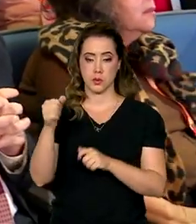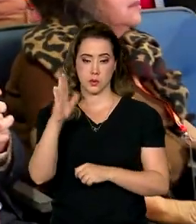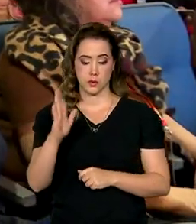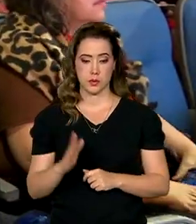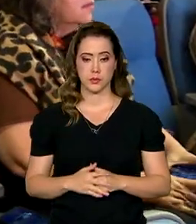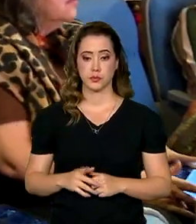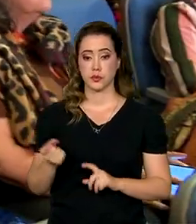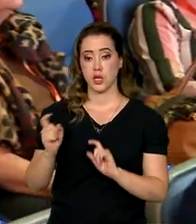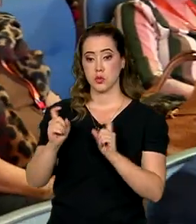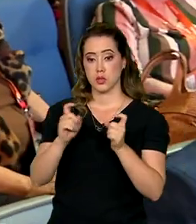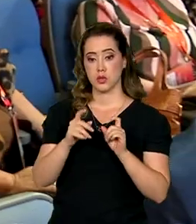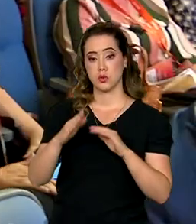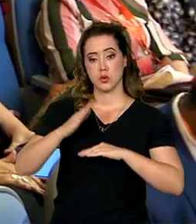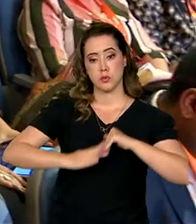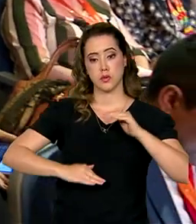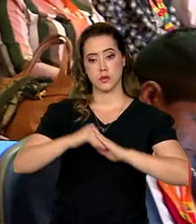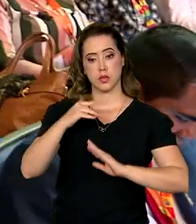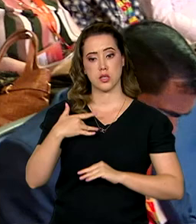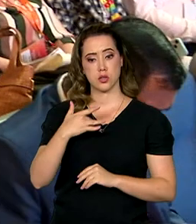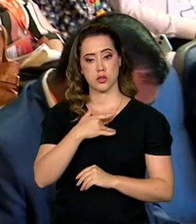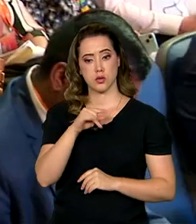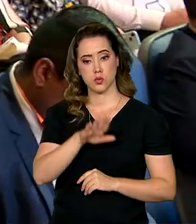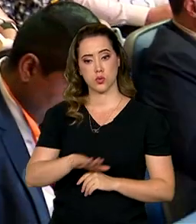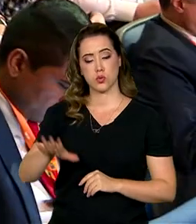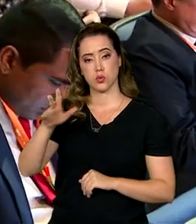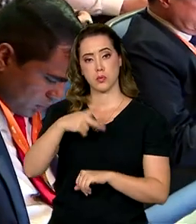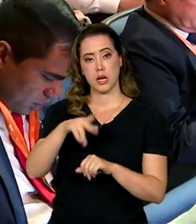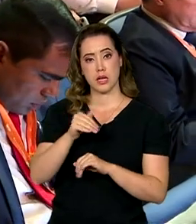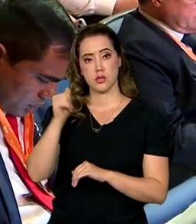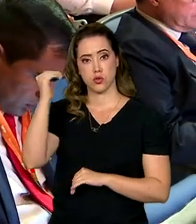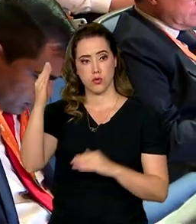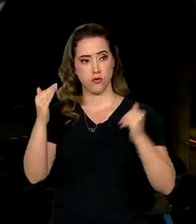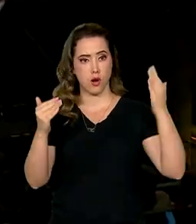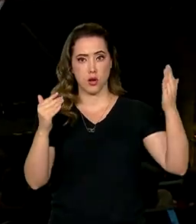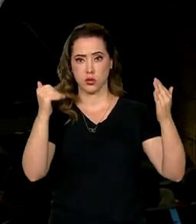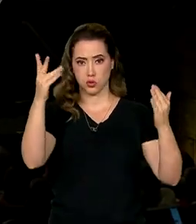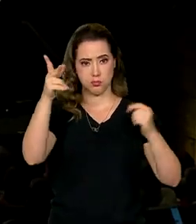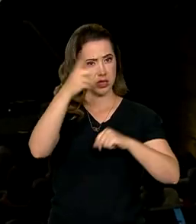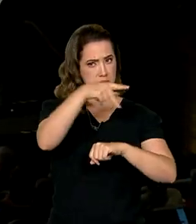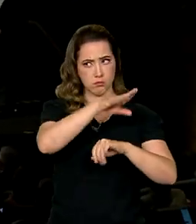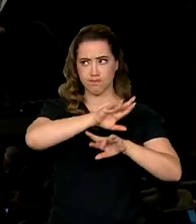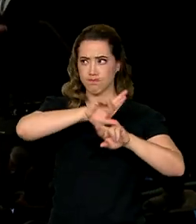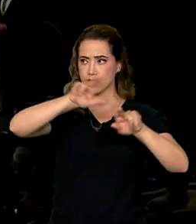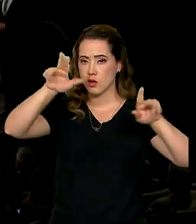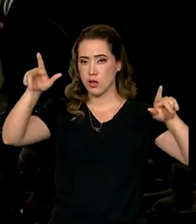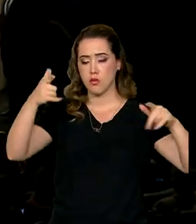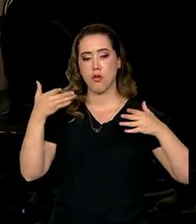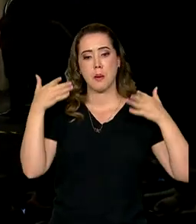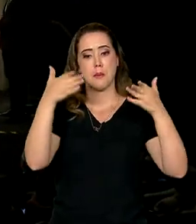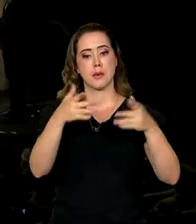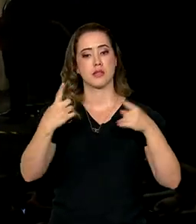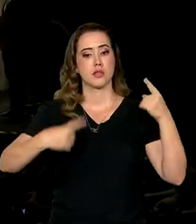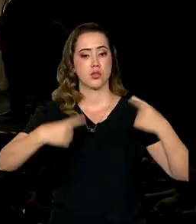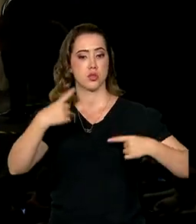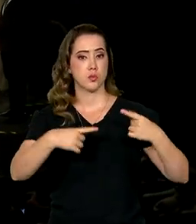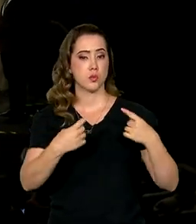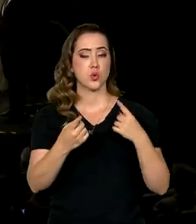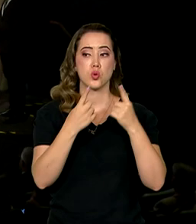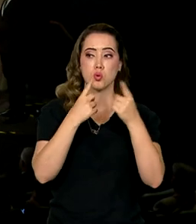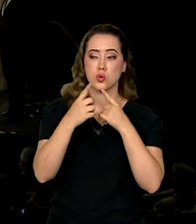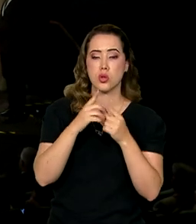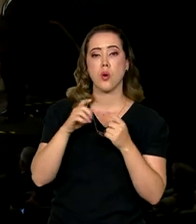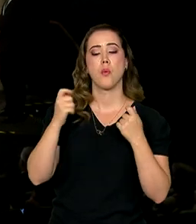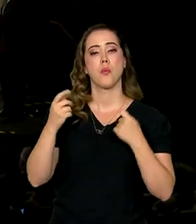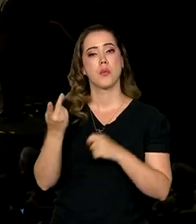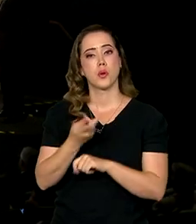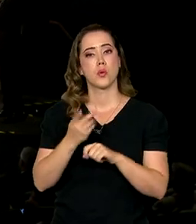Gestores e profissionais de saúde de todo o país e do exterior estiveram presentes no debate, todos em busca de soluções